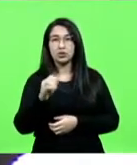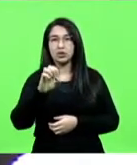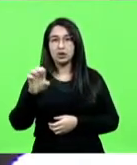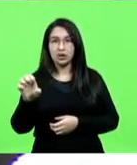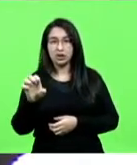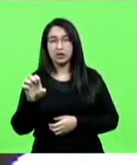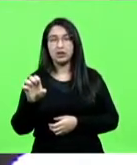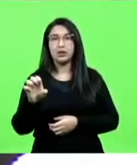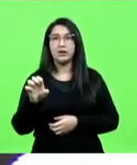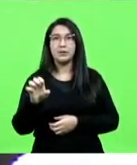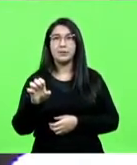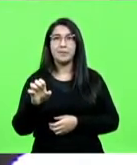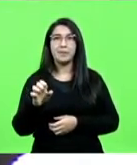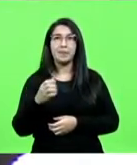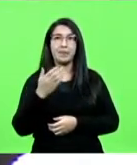anos.